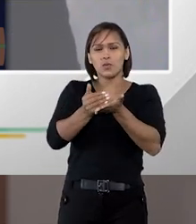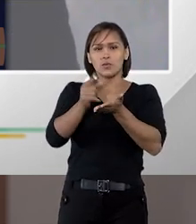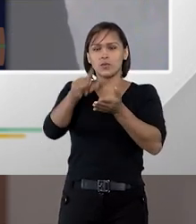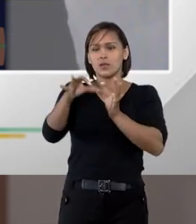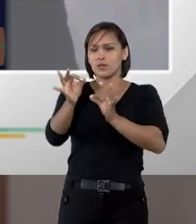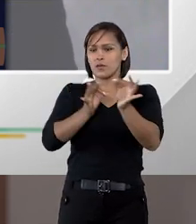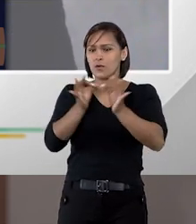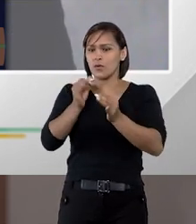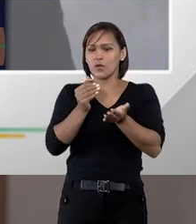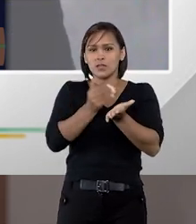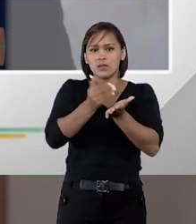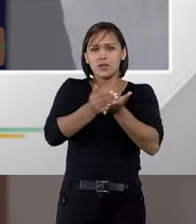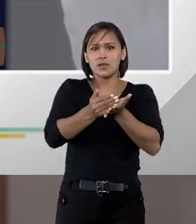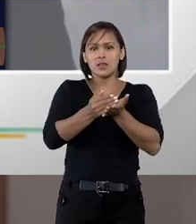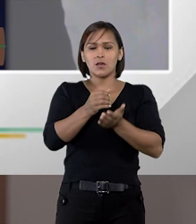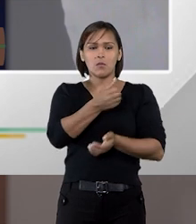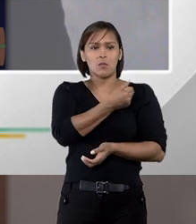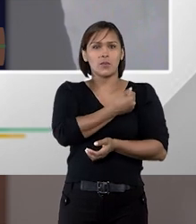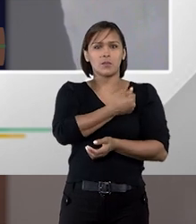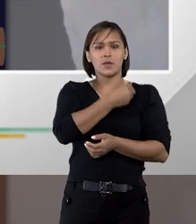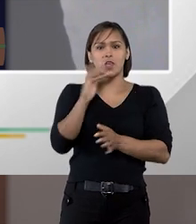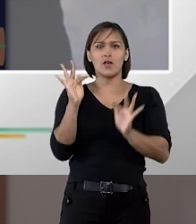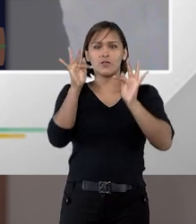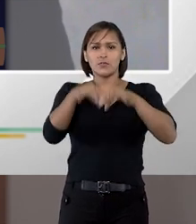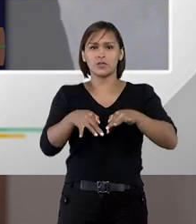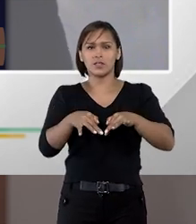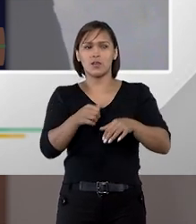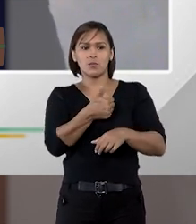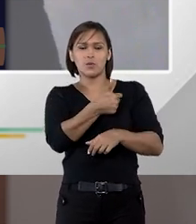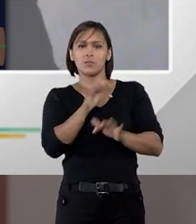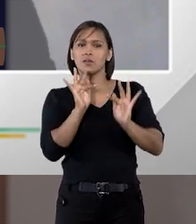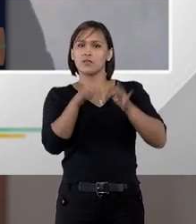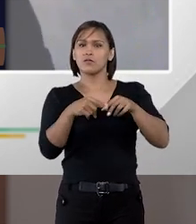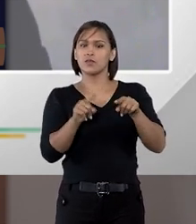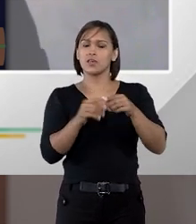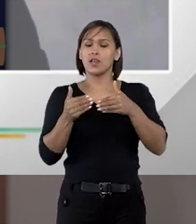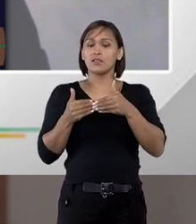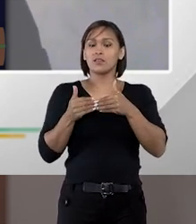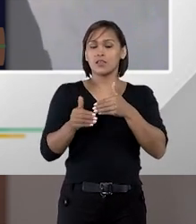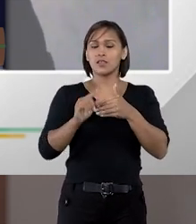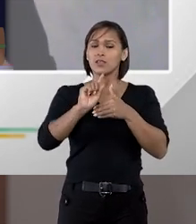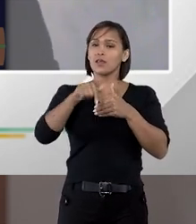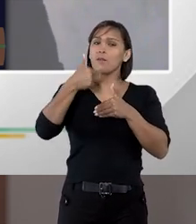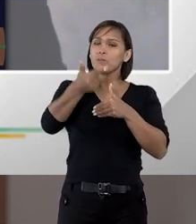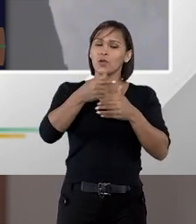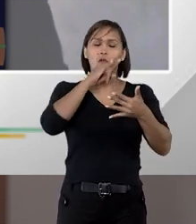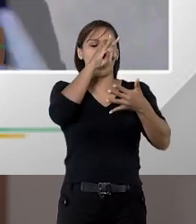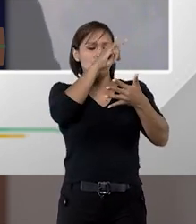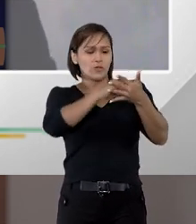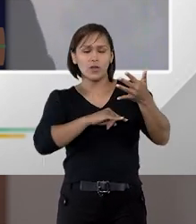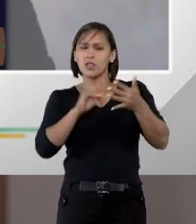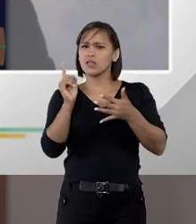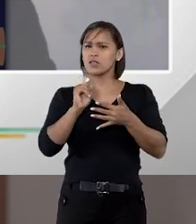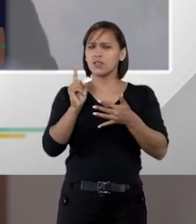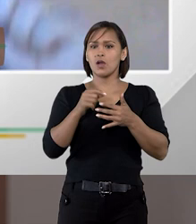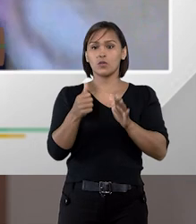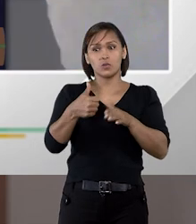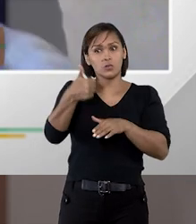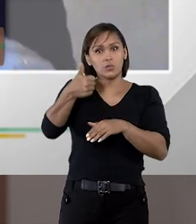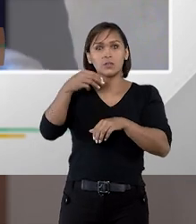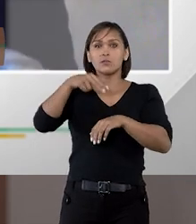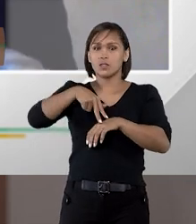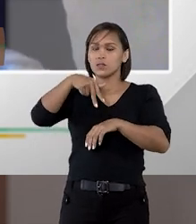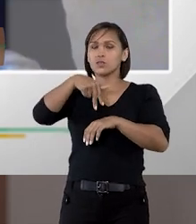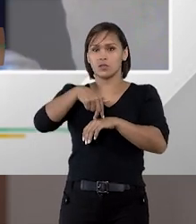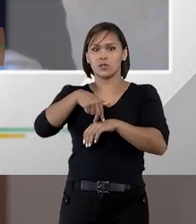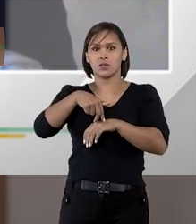largada a ordem de classificação do primeiro ao último colocado e na sequência que vamos ver a habilitação de todos? não do